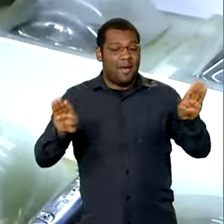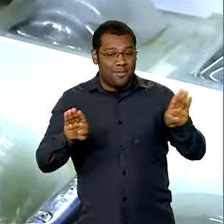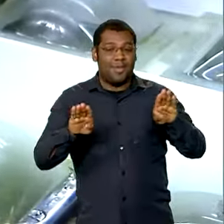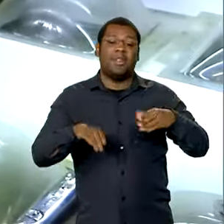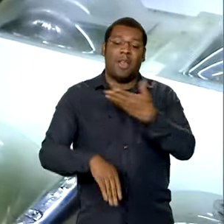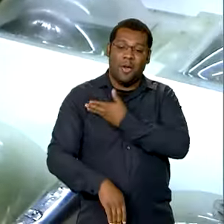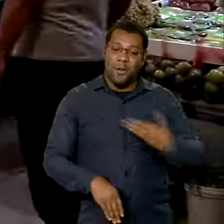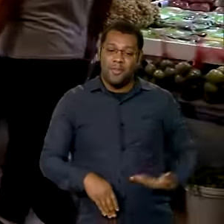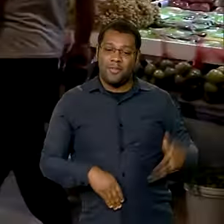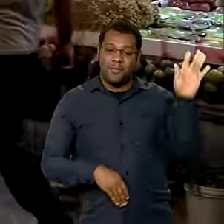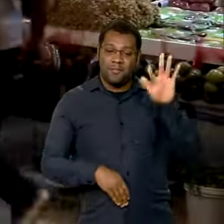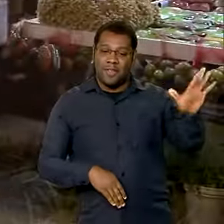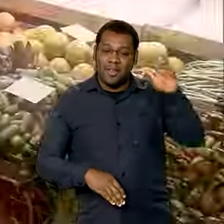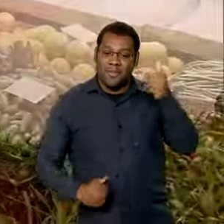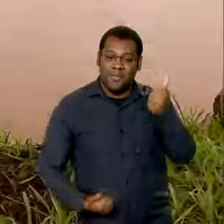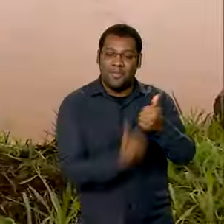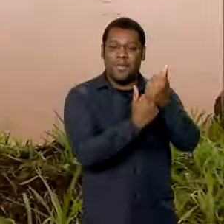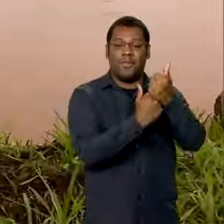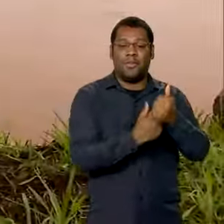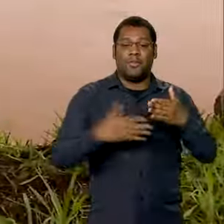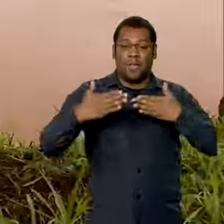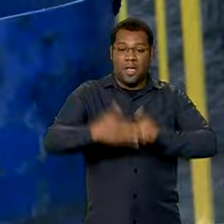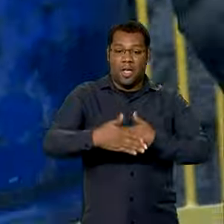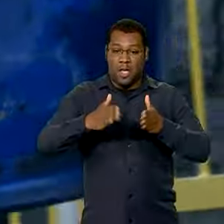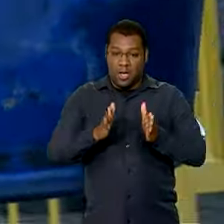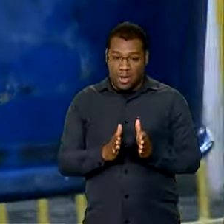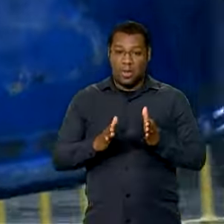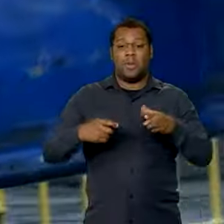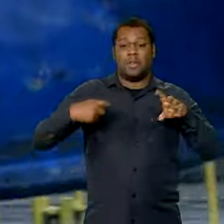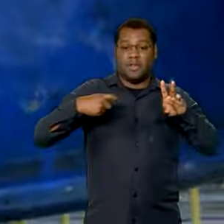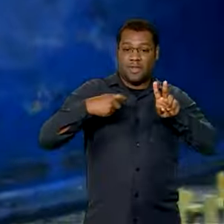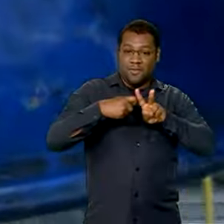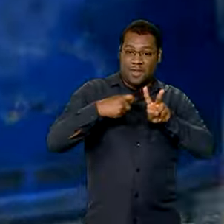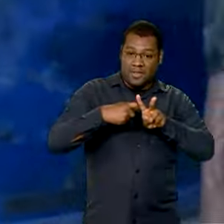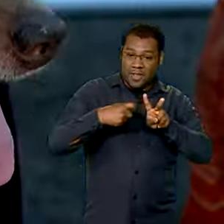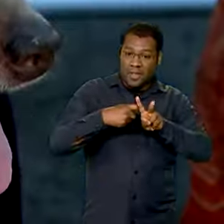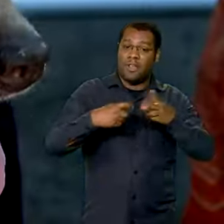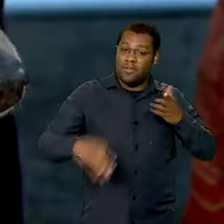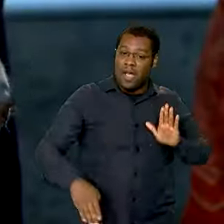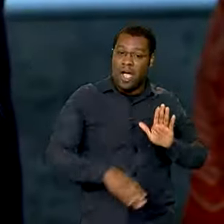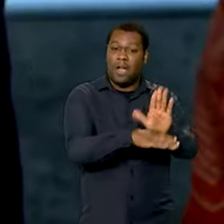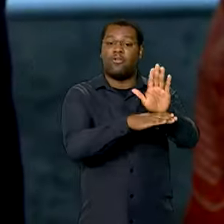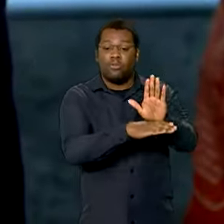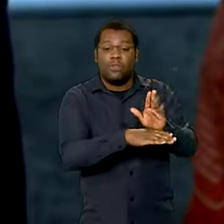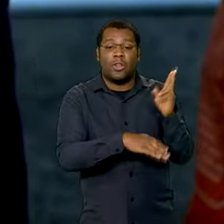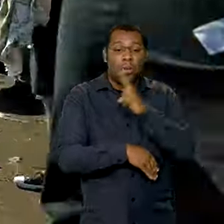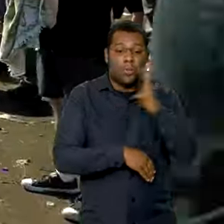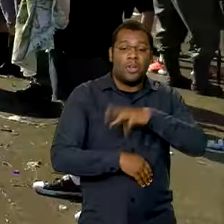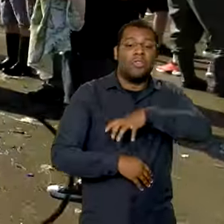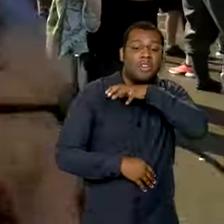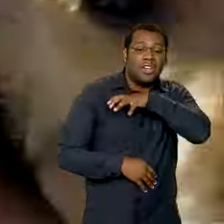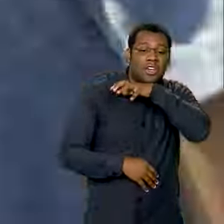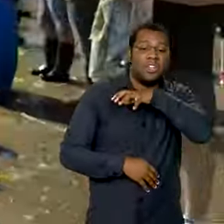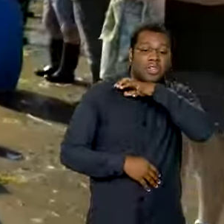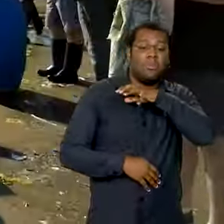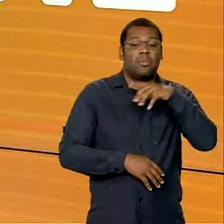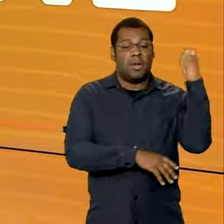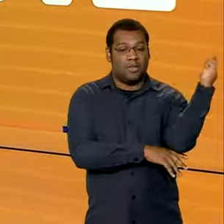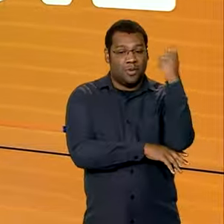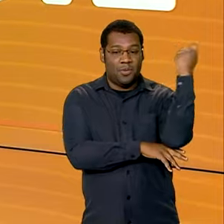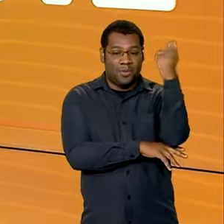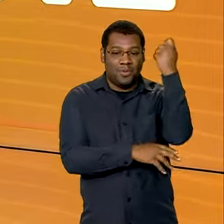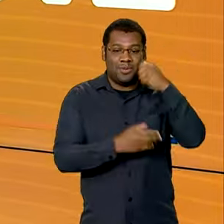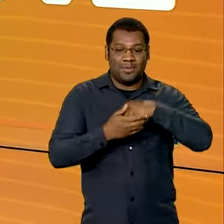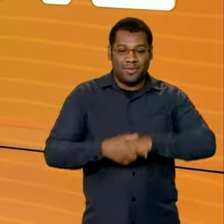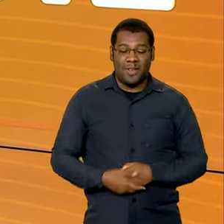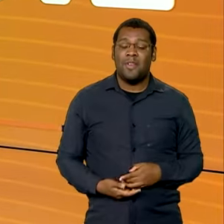apoio do governo federal. Kits de emergência veterinária vão ser enviados para o socorro aos animais resgatados nas enchentes.